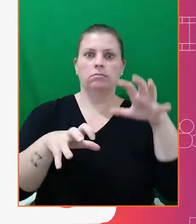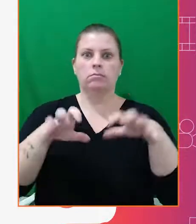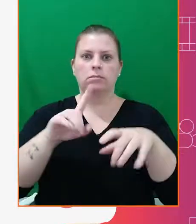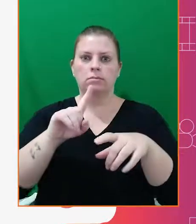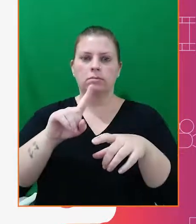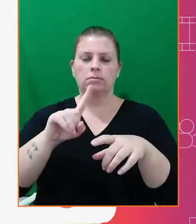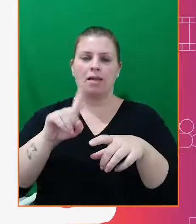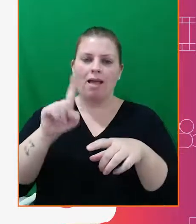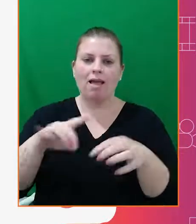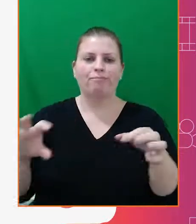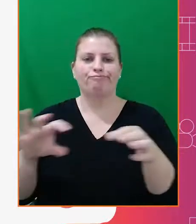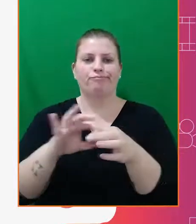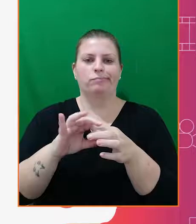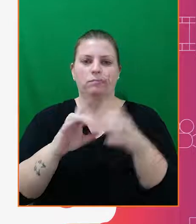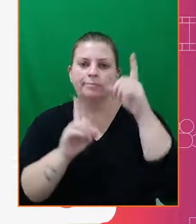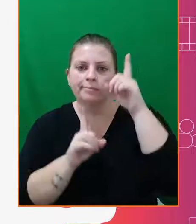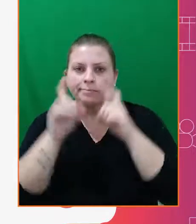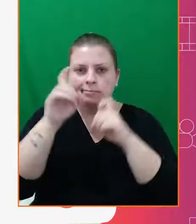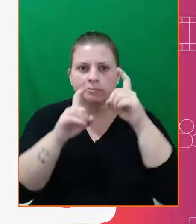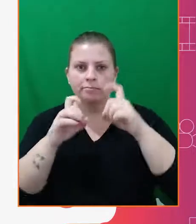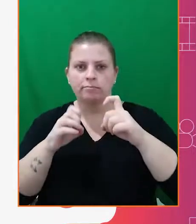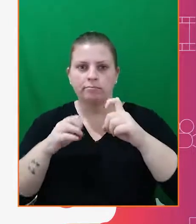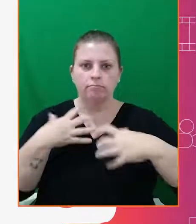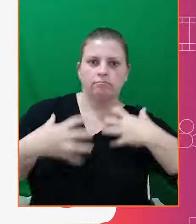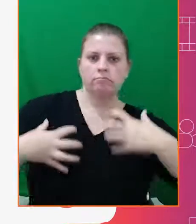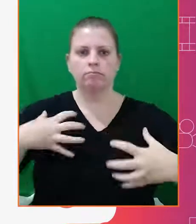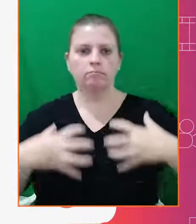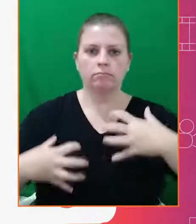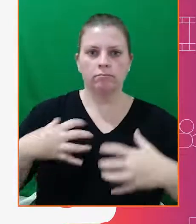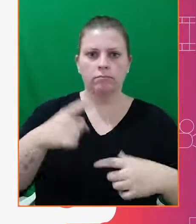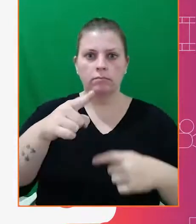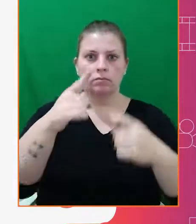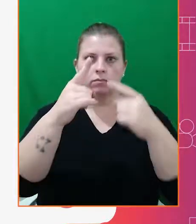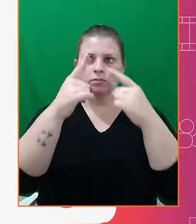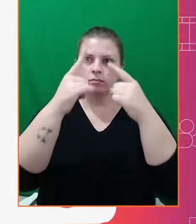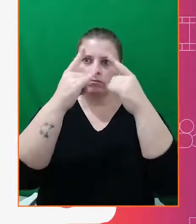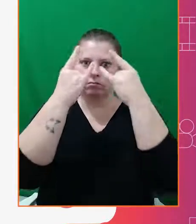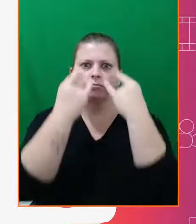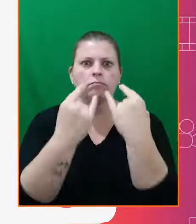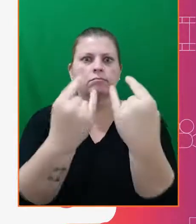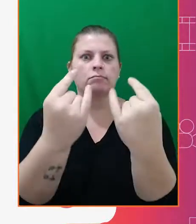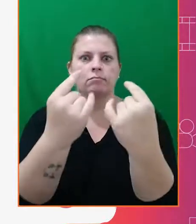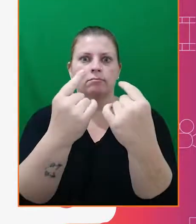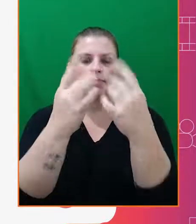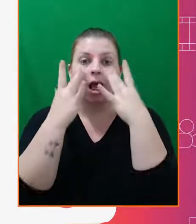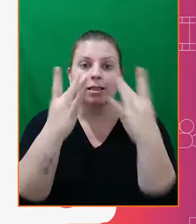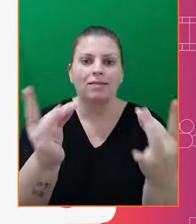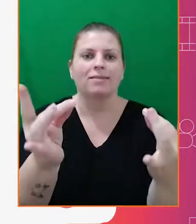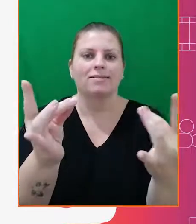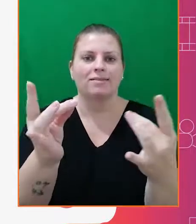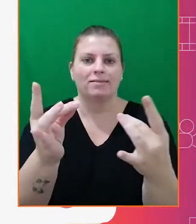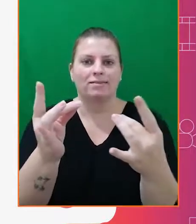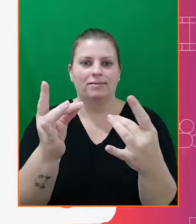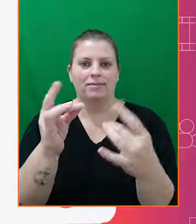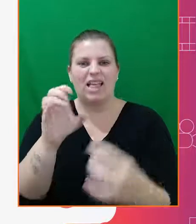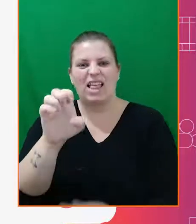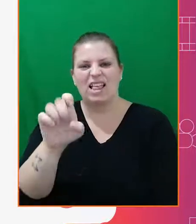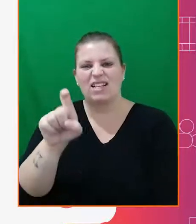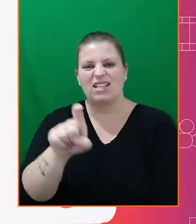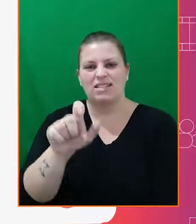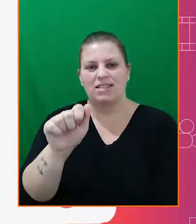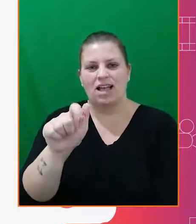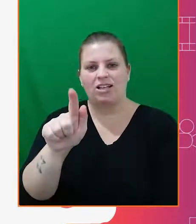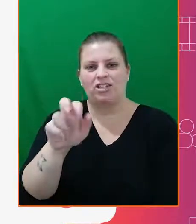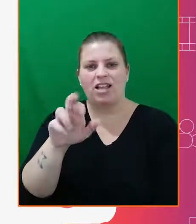expressão para aumentar o impacto no observador. Para trazer esse exagero de uma forma